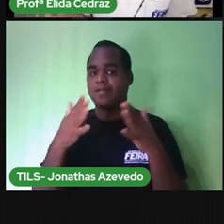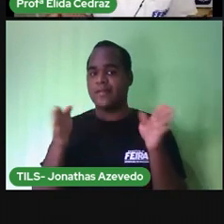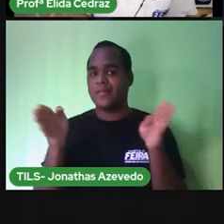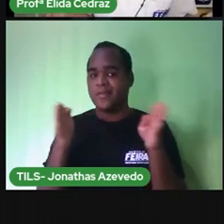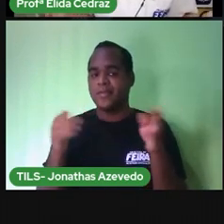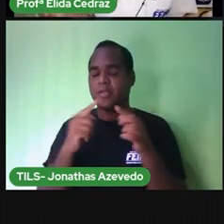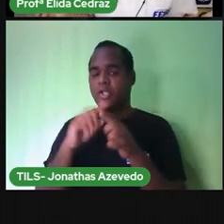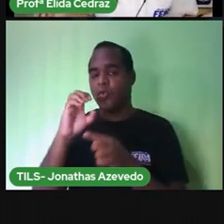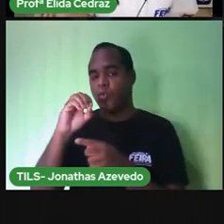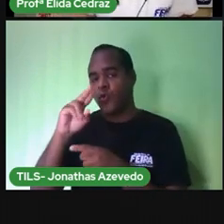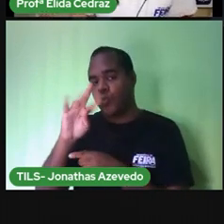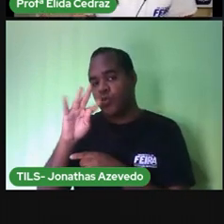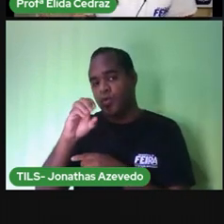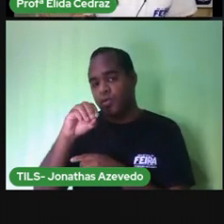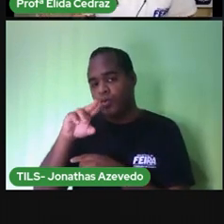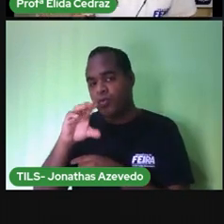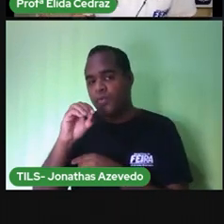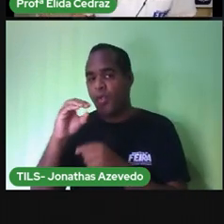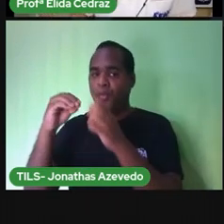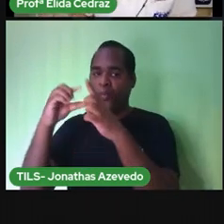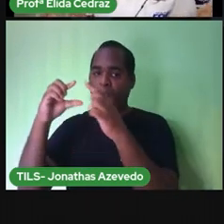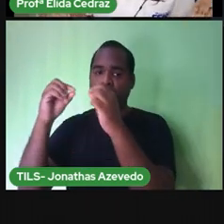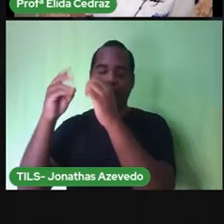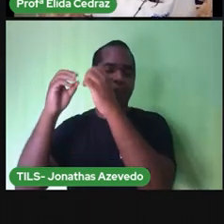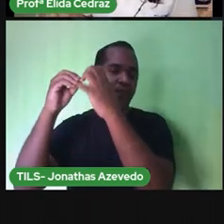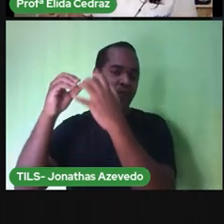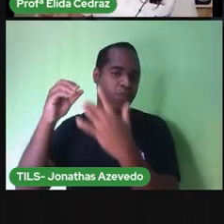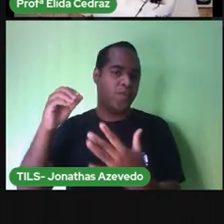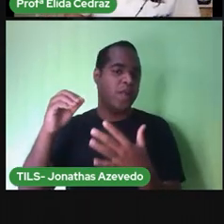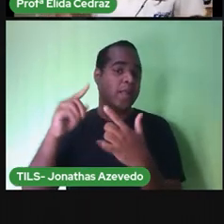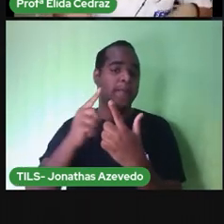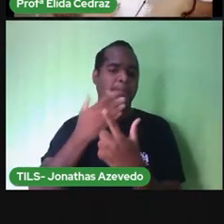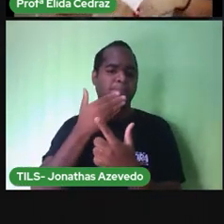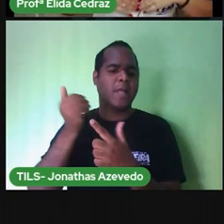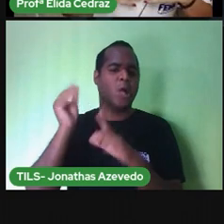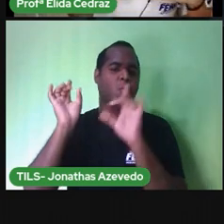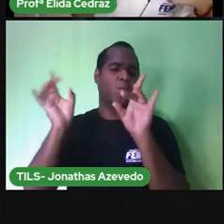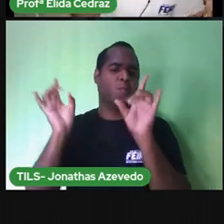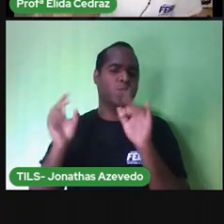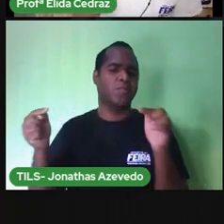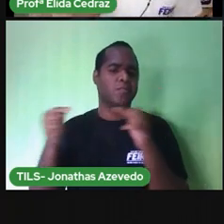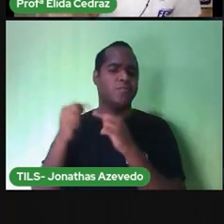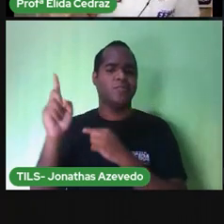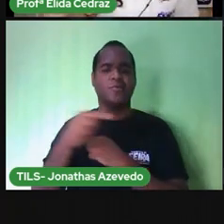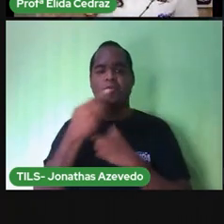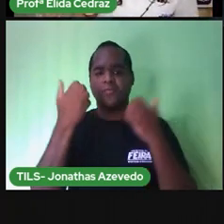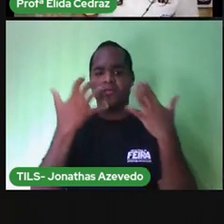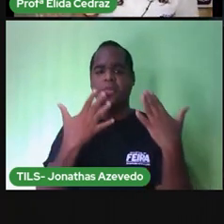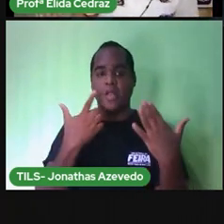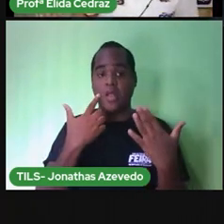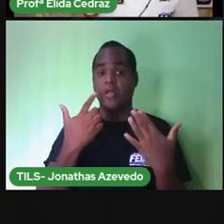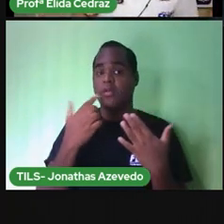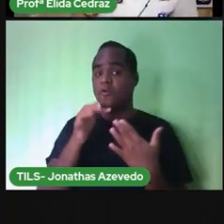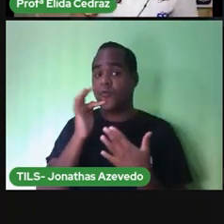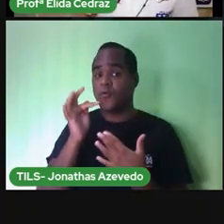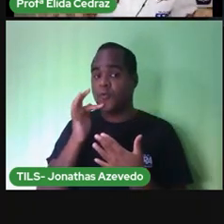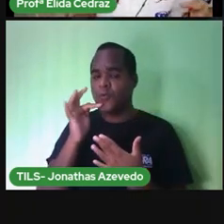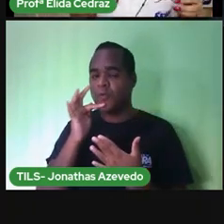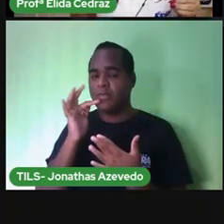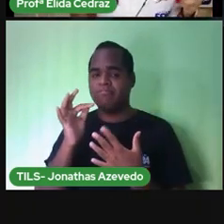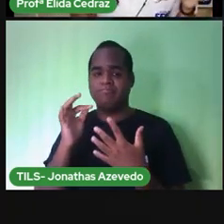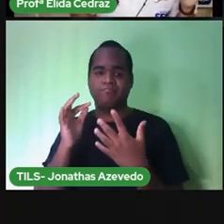outono, dessa estação tão maravilhosa, é que nós temos a maior oferta de frutas e verduras.